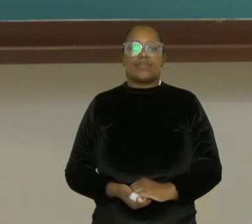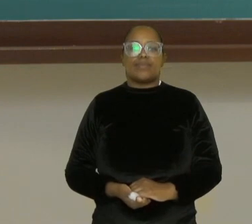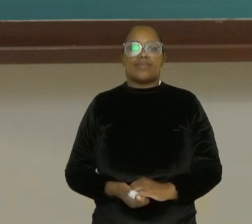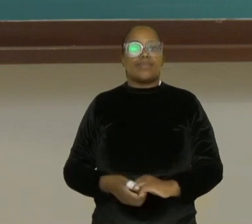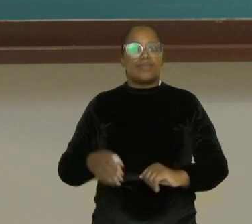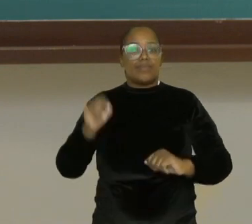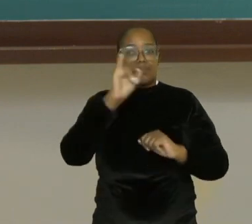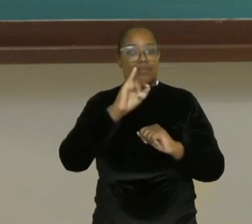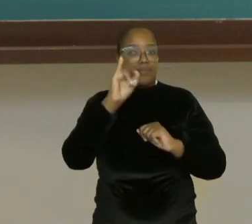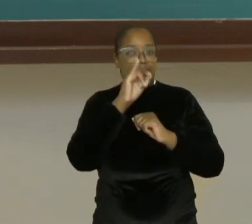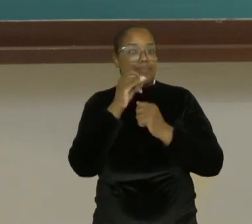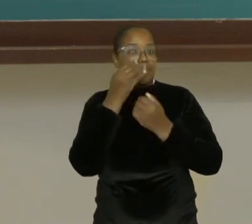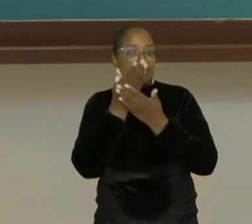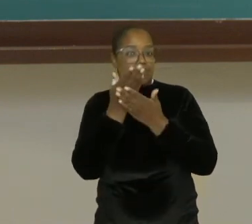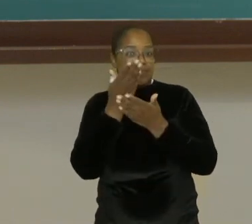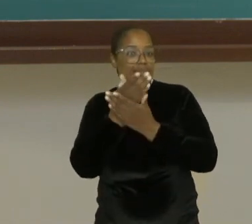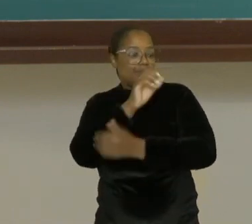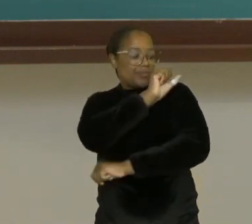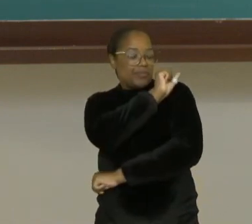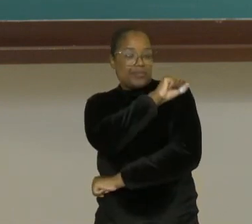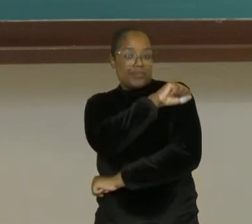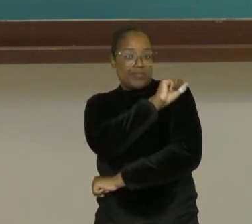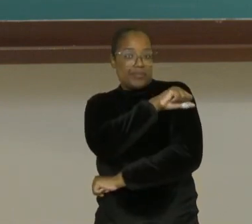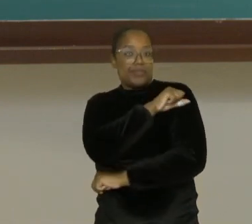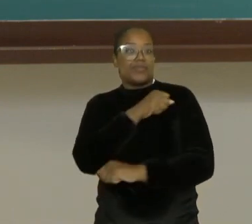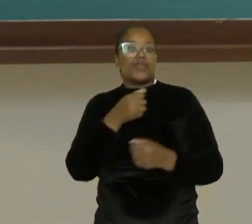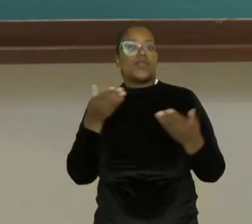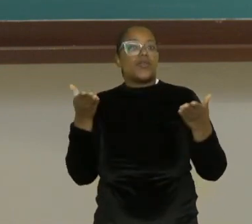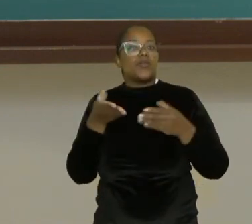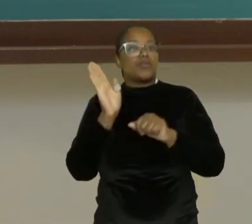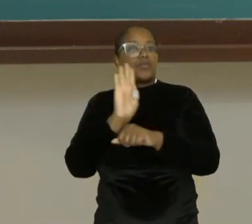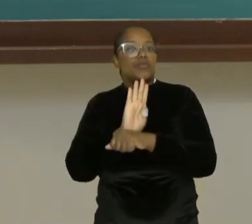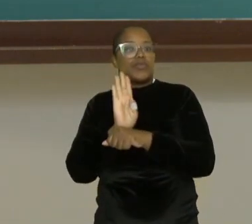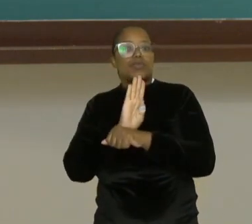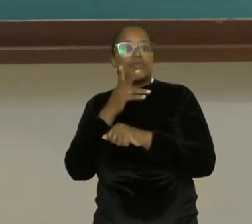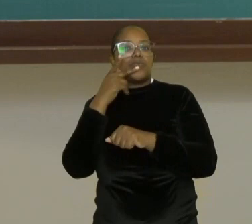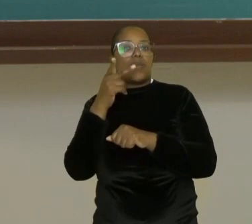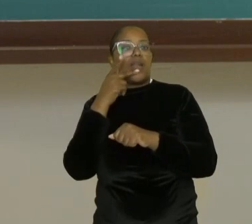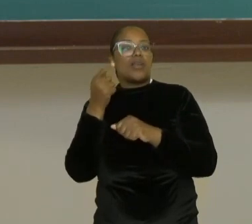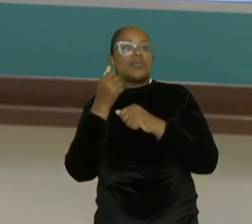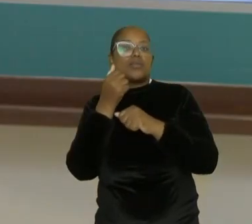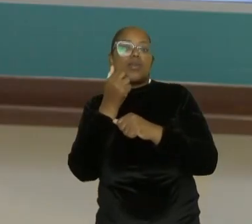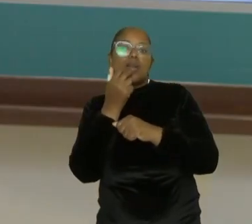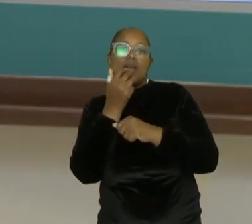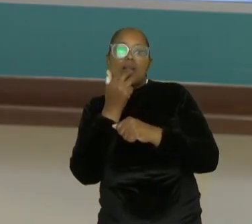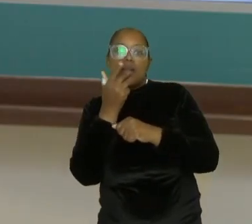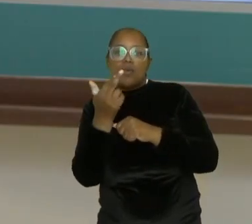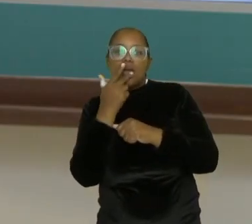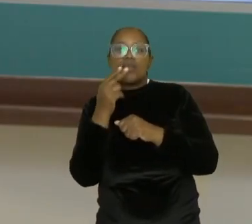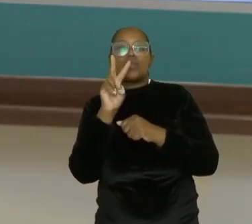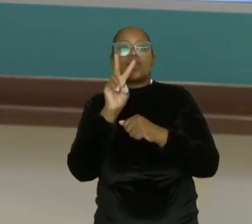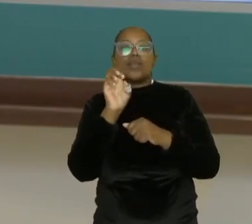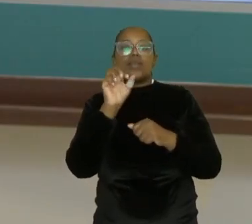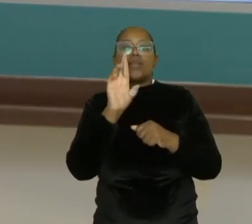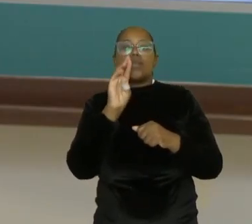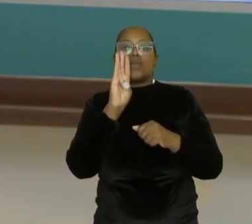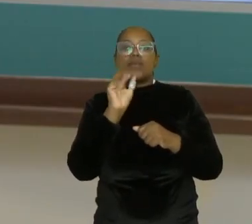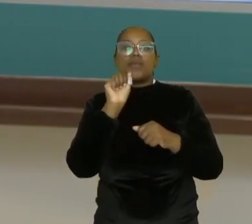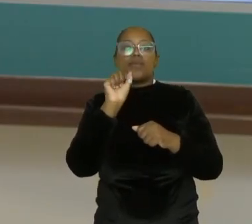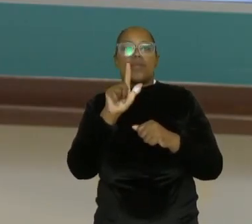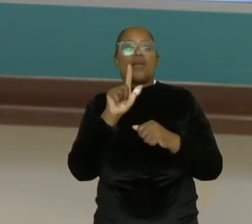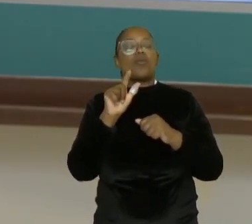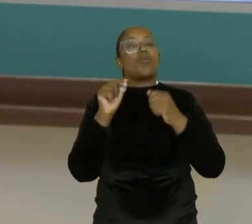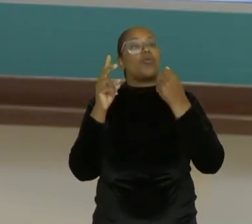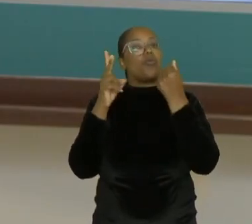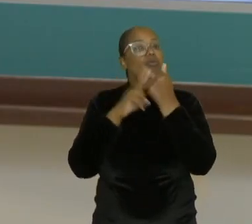Olá estudantes do oitavo ano, nesse vídeo vamos falar sobre concordância verbal. O verbo concorda com qual pronome pessoal?